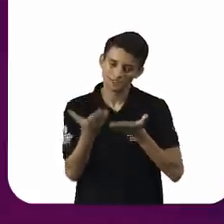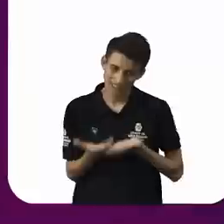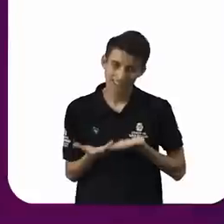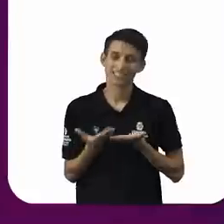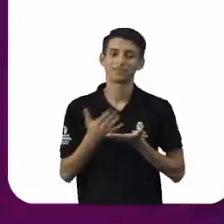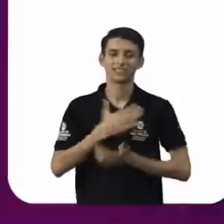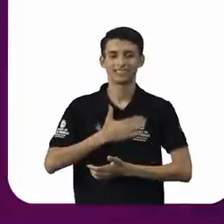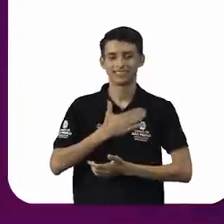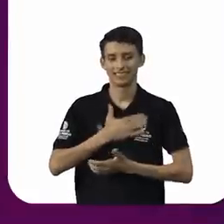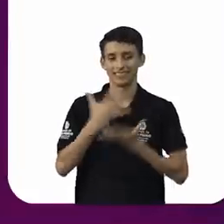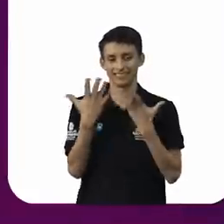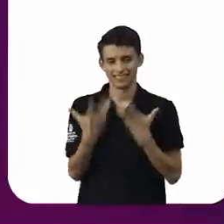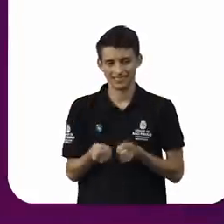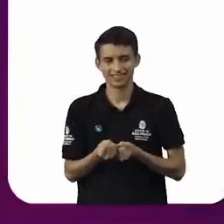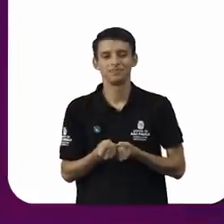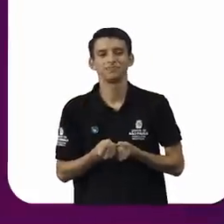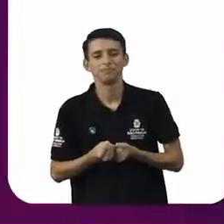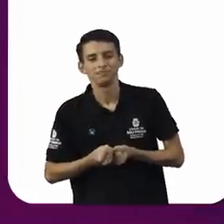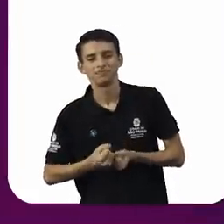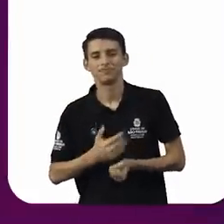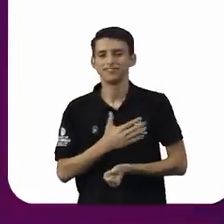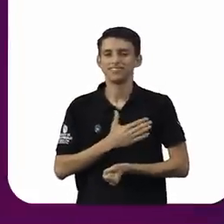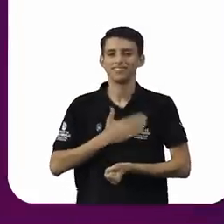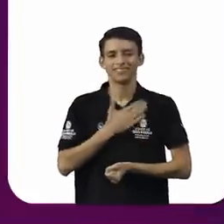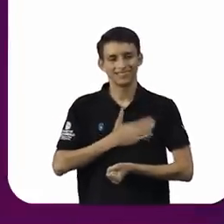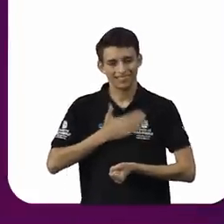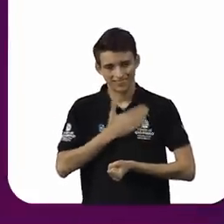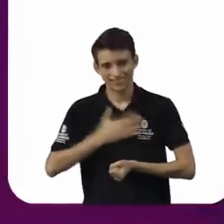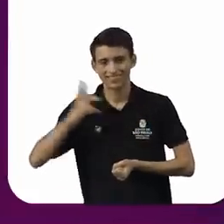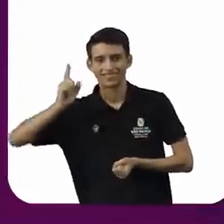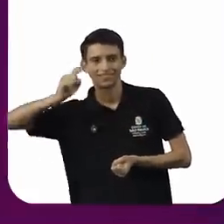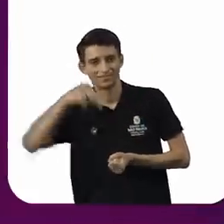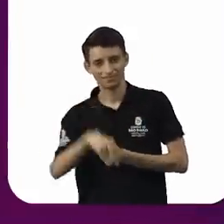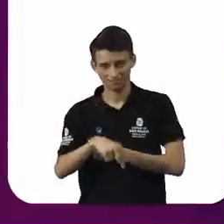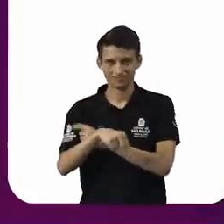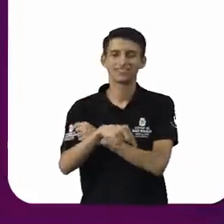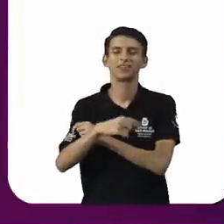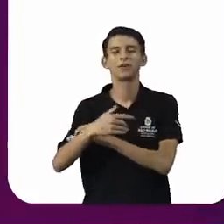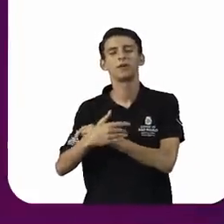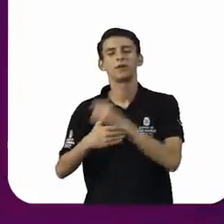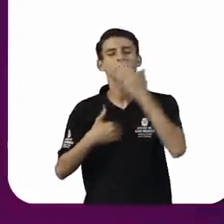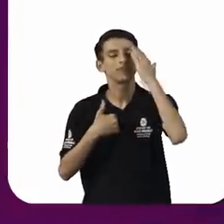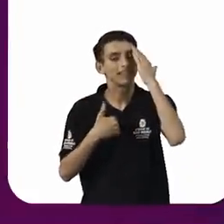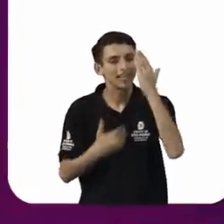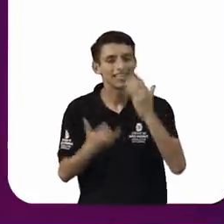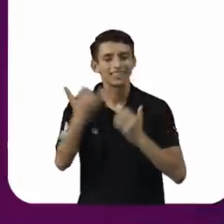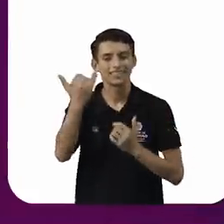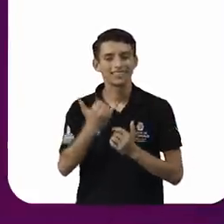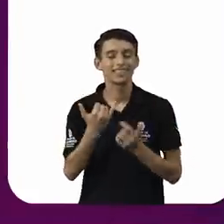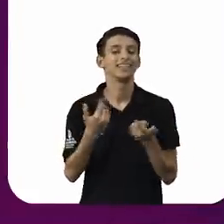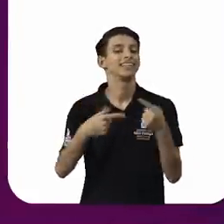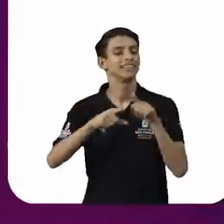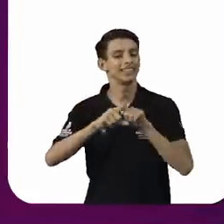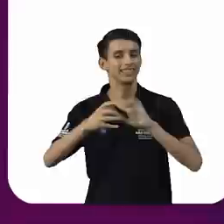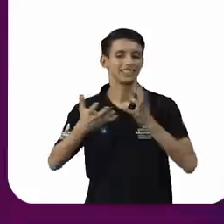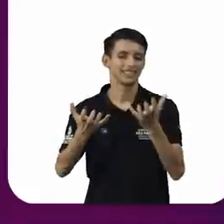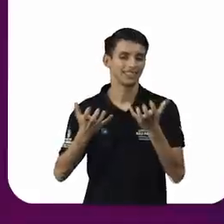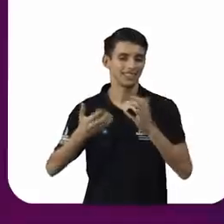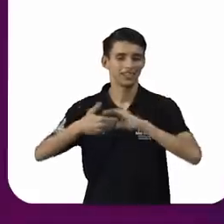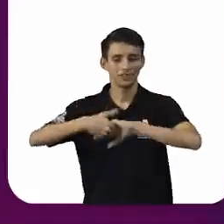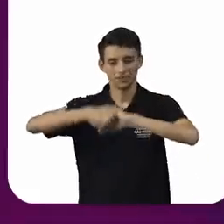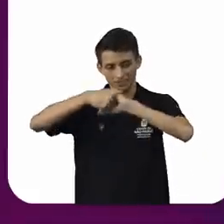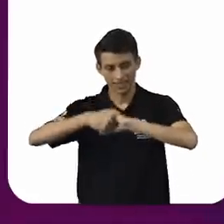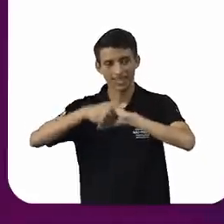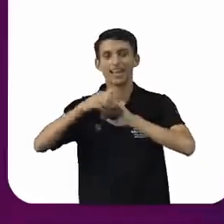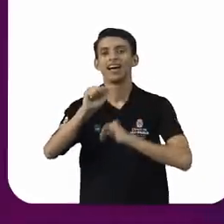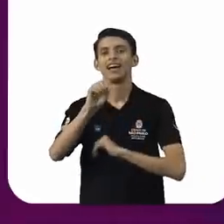É um prazer enorme estar aqui, Fernanda. Muito obrigada pela apresentação. Quero saudar também a doutora Adriane Reis, uma